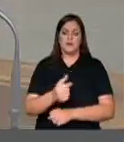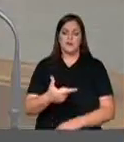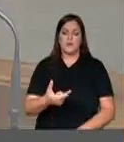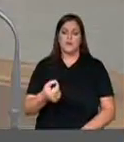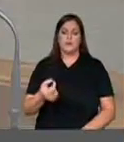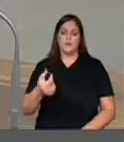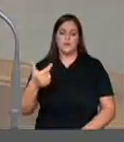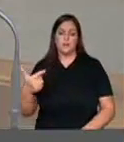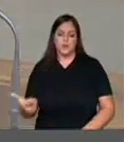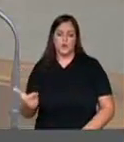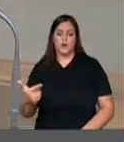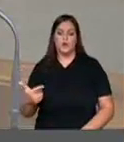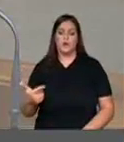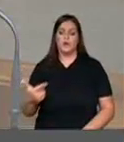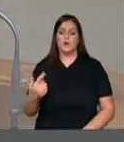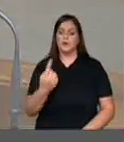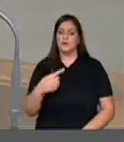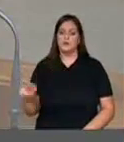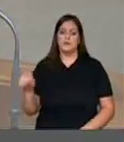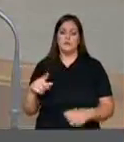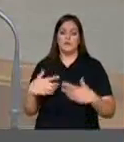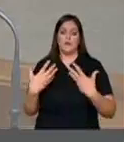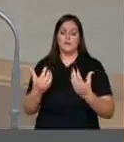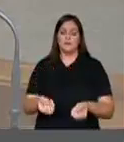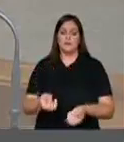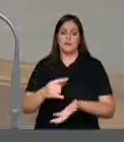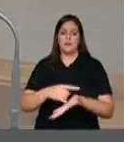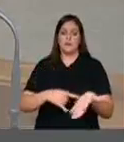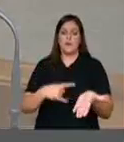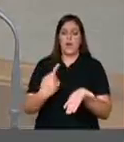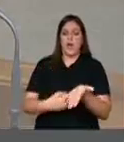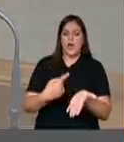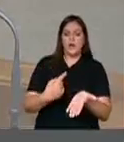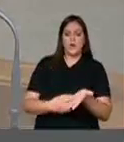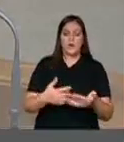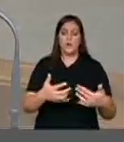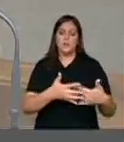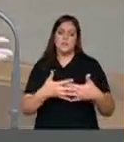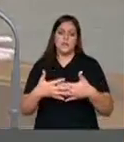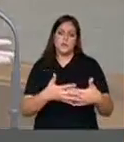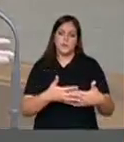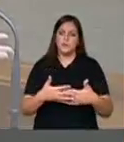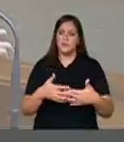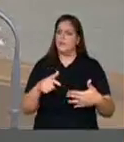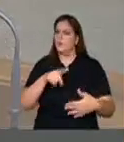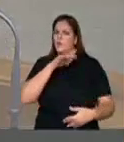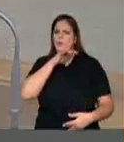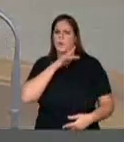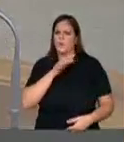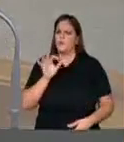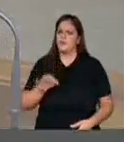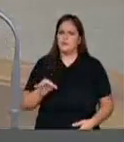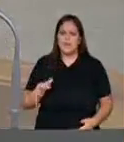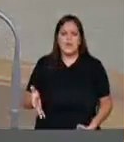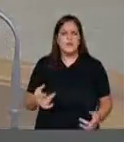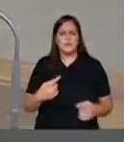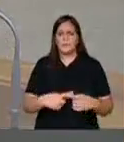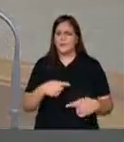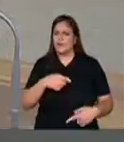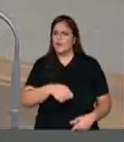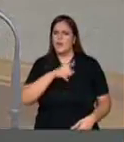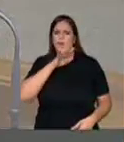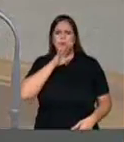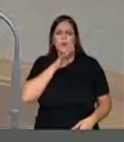ingerada acordo de salvaguardas que os Estados Unidos queriam nos impor. Um acordo que impedia